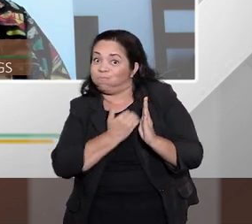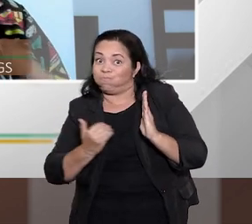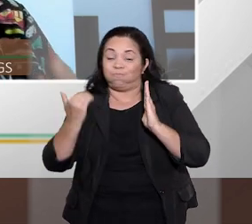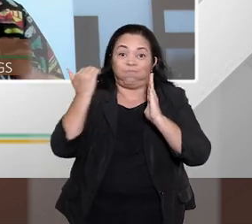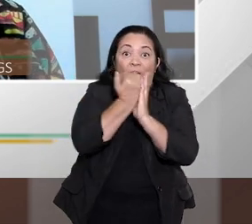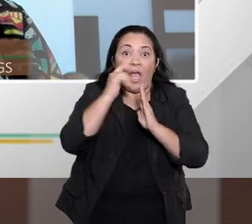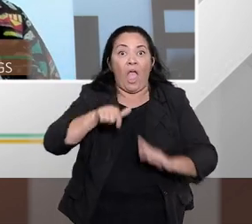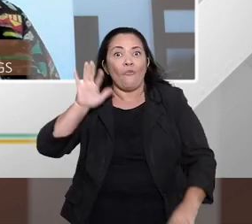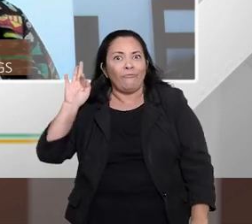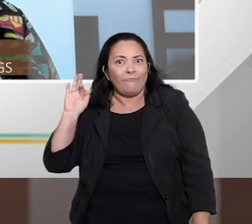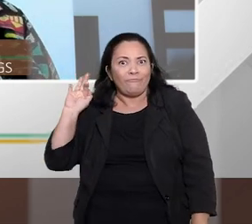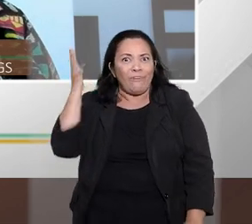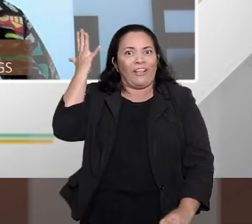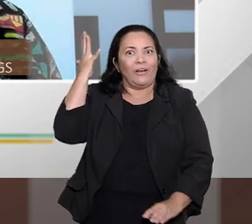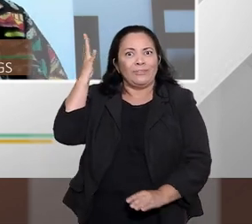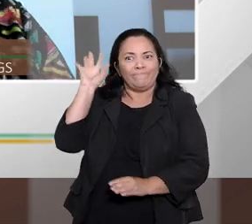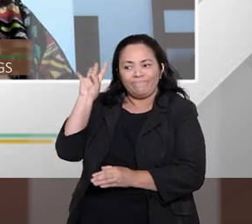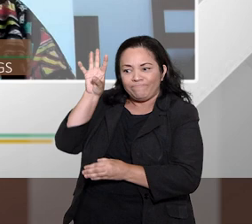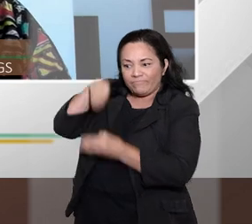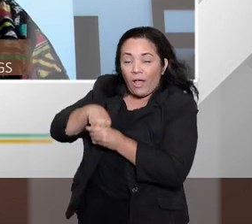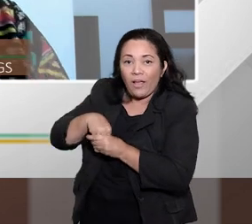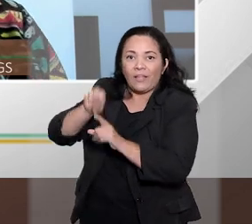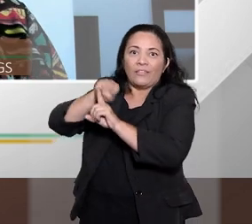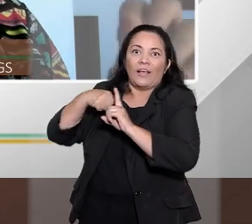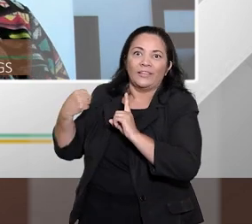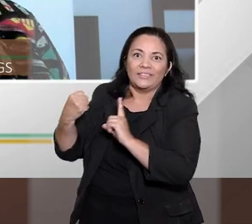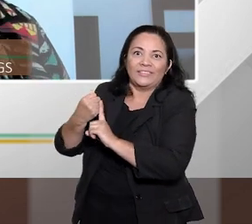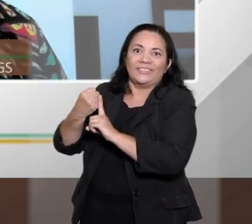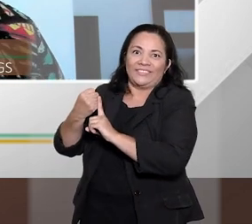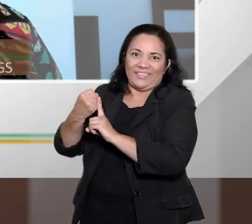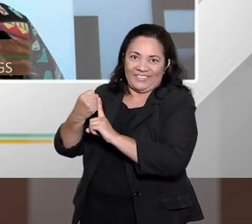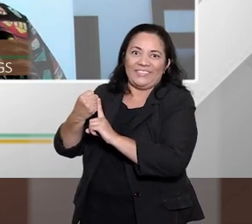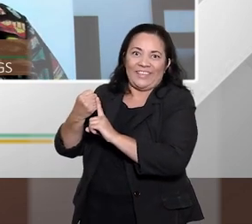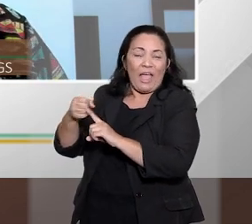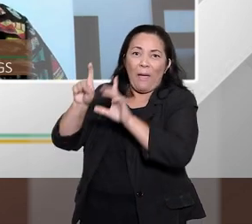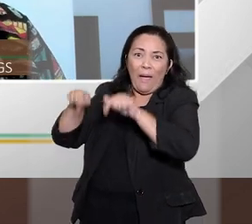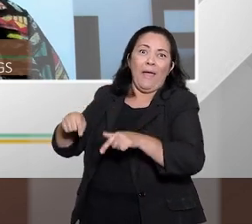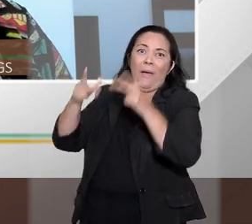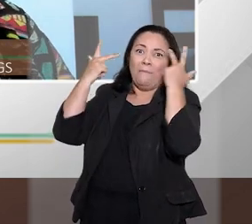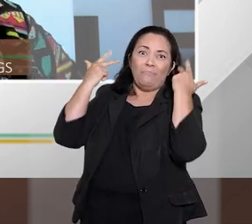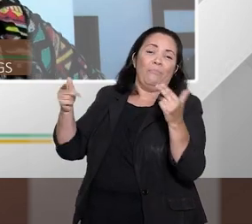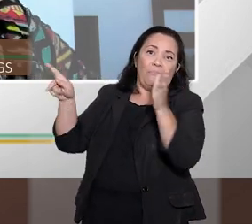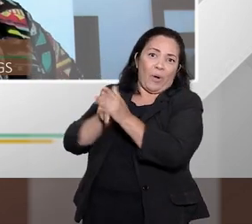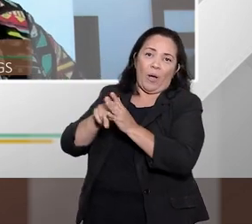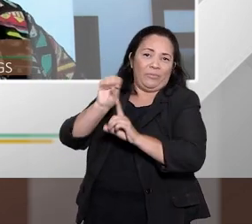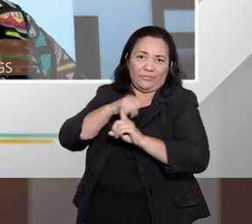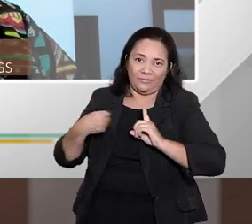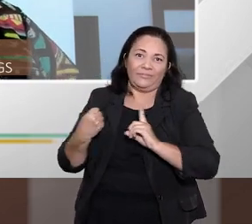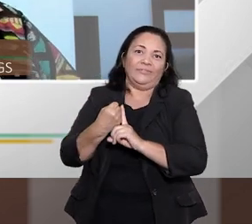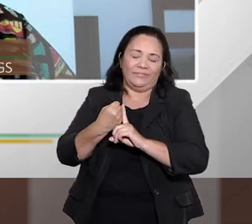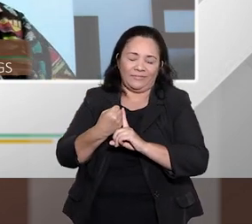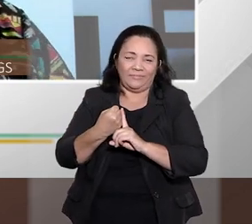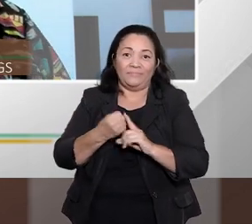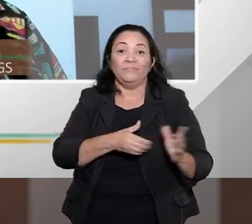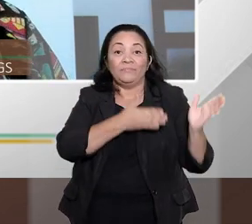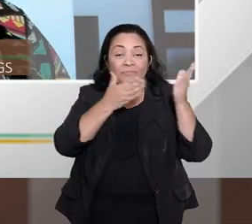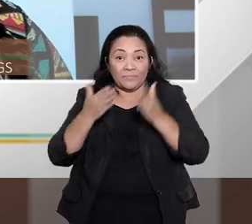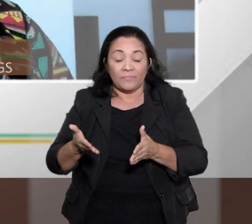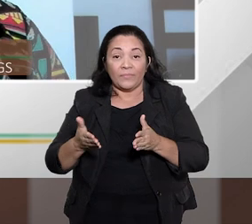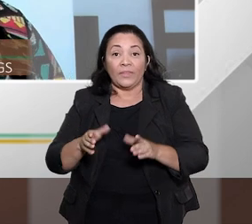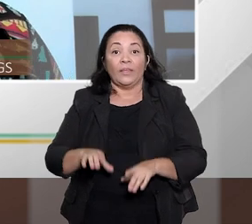fenômeno, vamos dizer assim, um pouco doentio da sociedade normal de consumo.